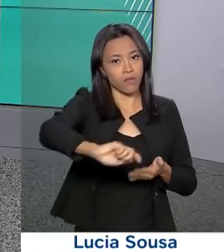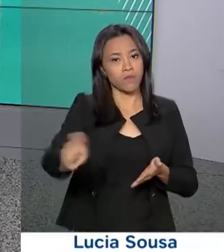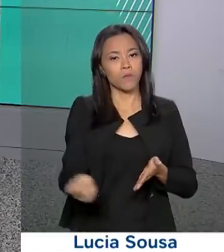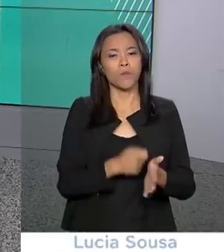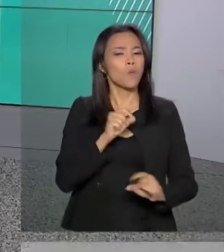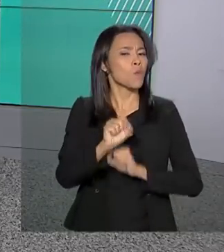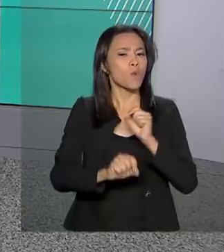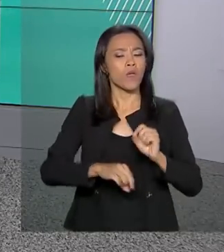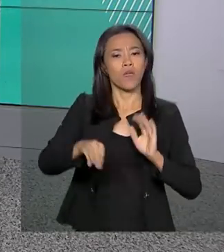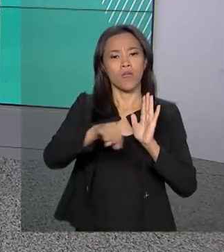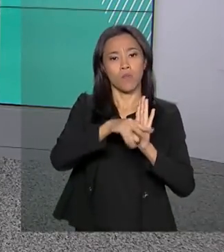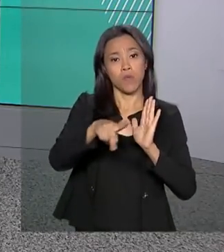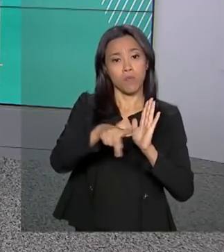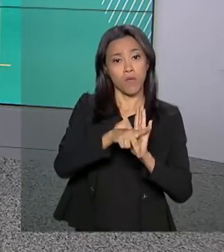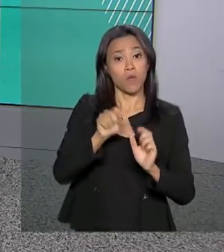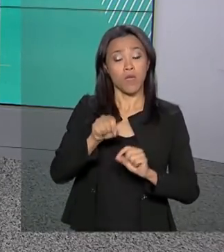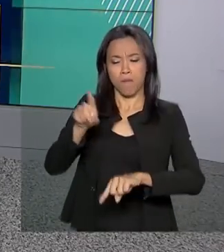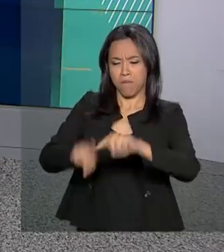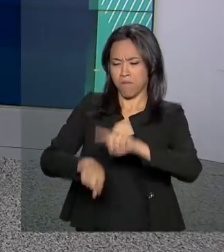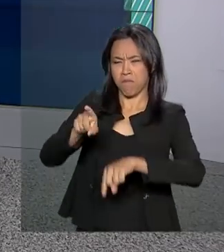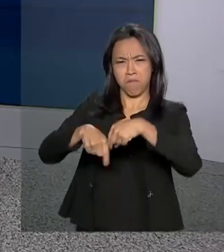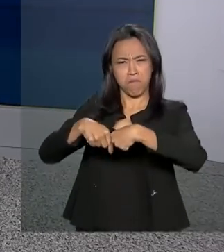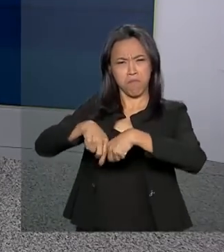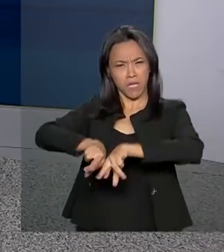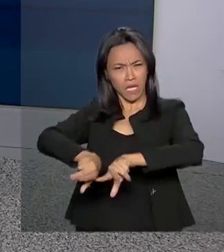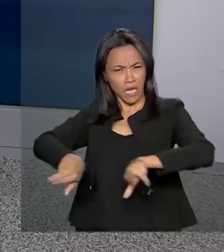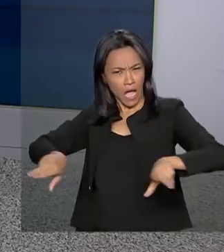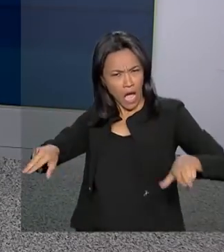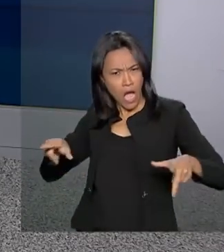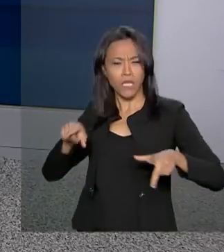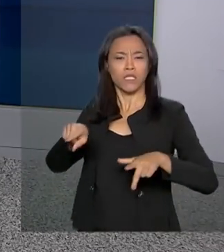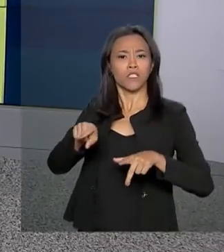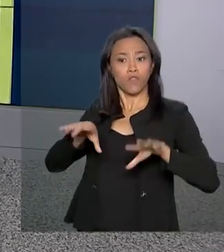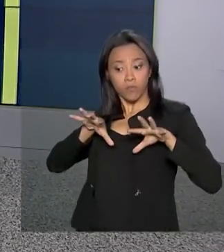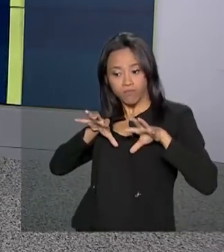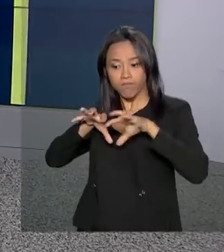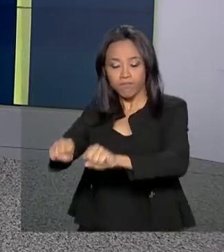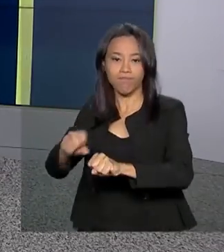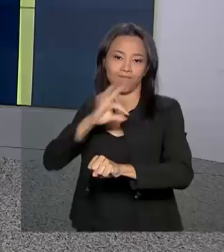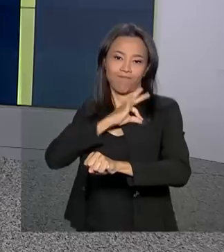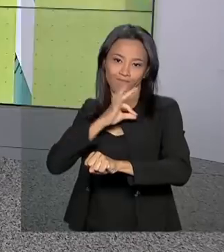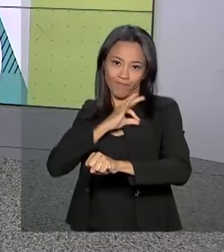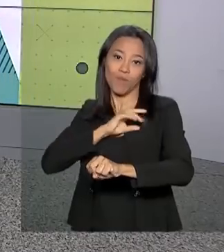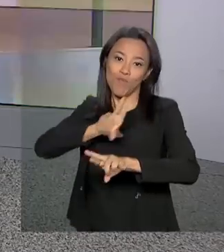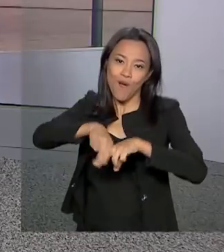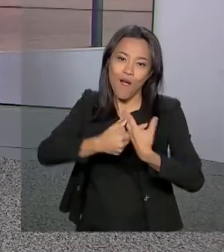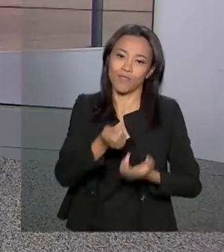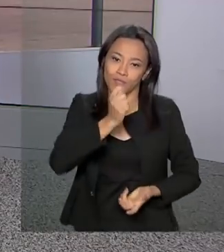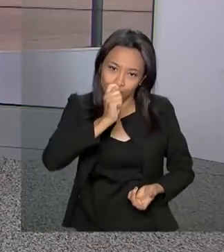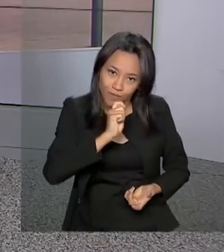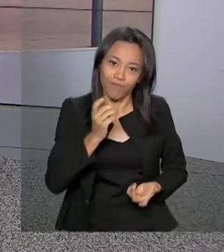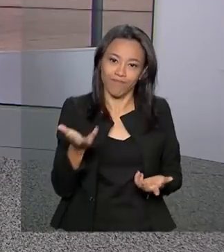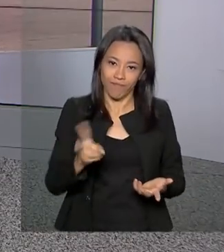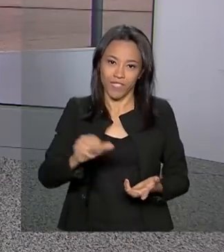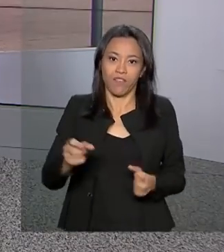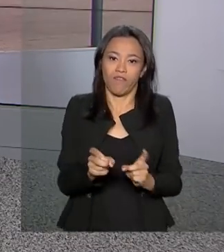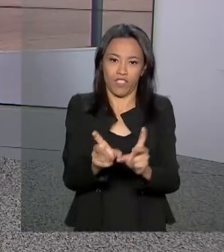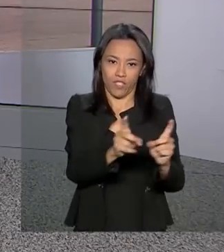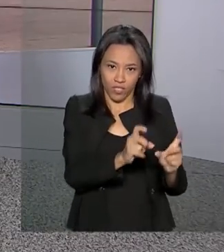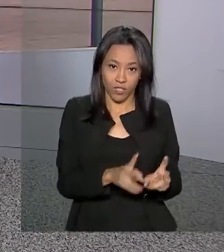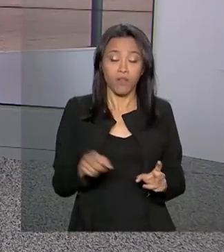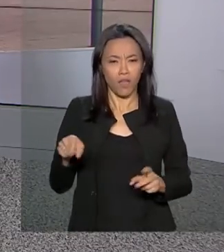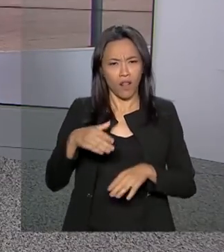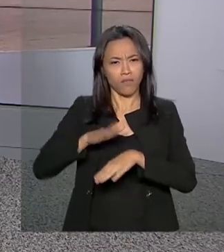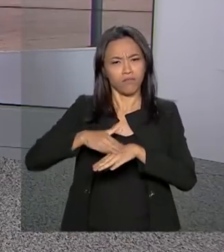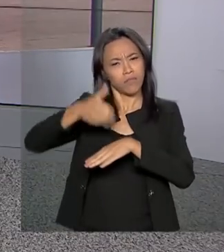que facilita a venda de bens apreendidos do tráfico de drogas. Nós vamos então ao Palácio do Planalto conversar com a repórter Luana Karen, que tem